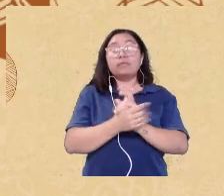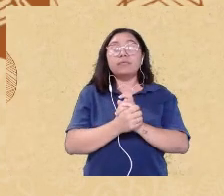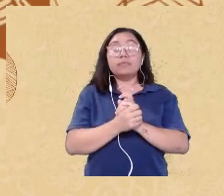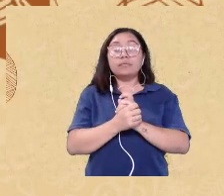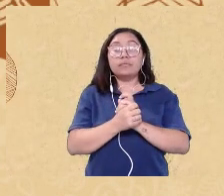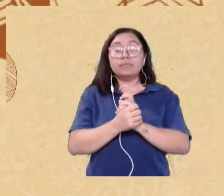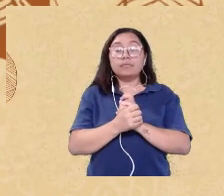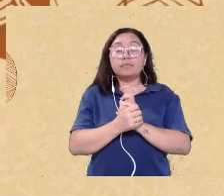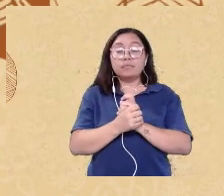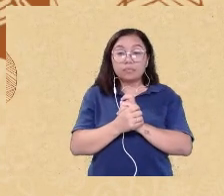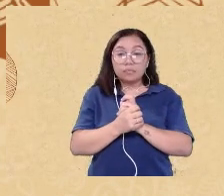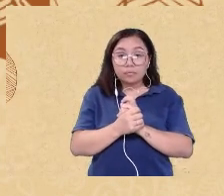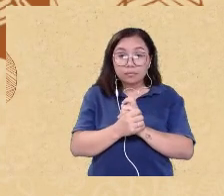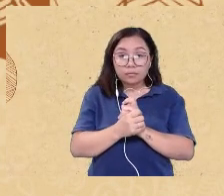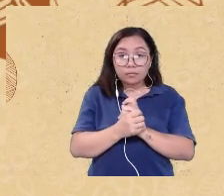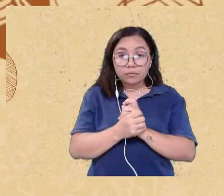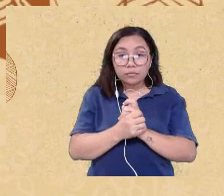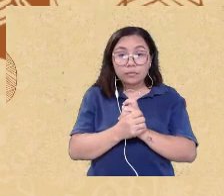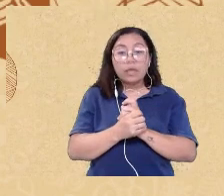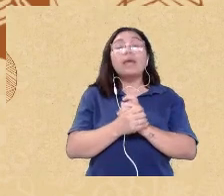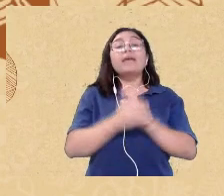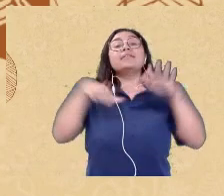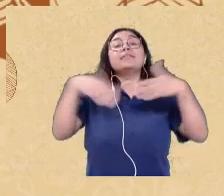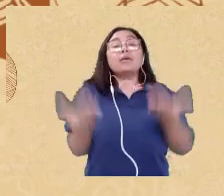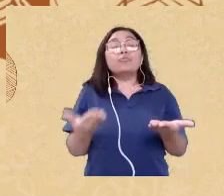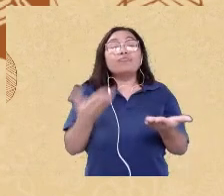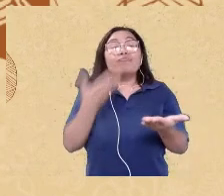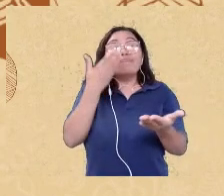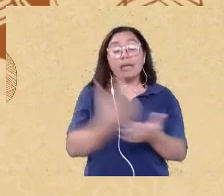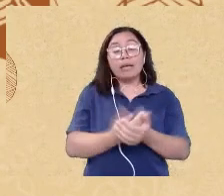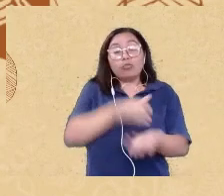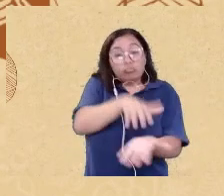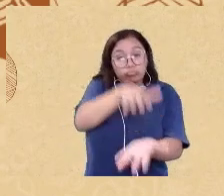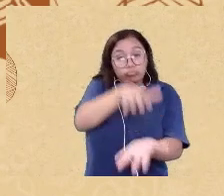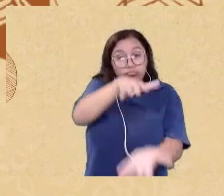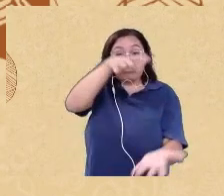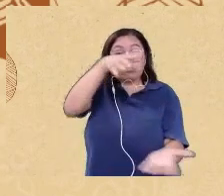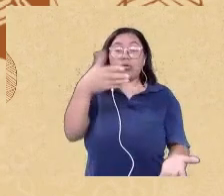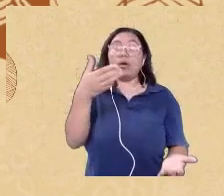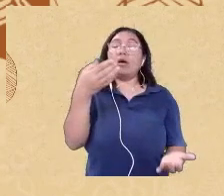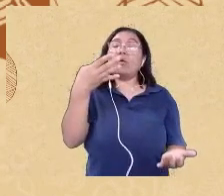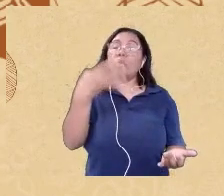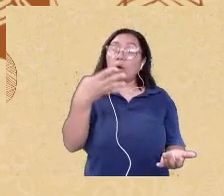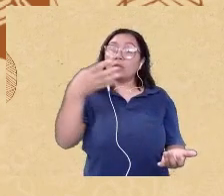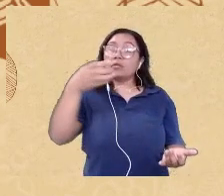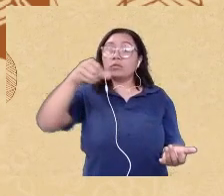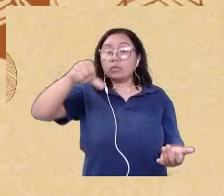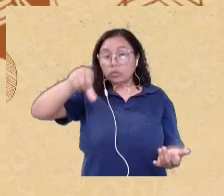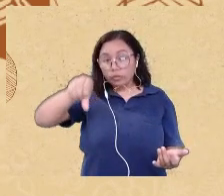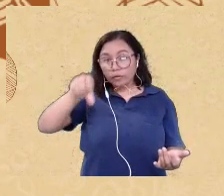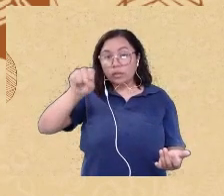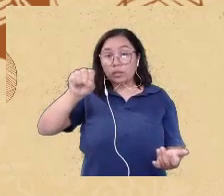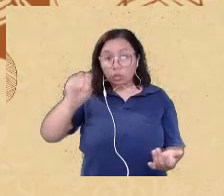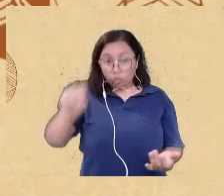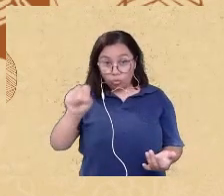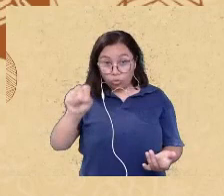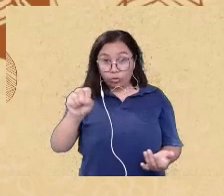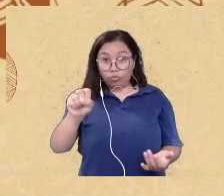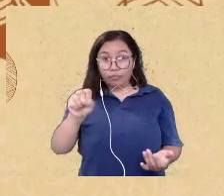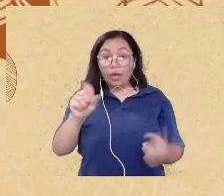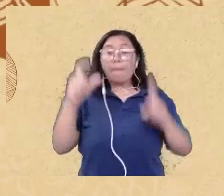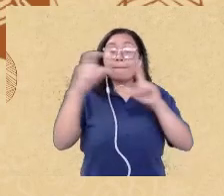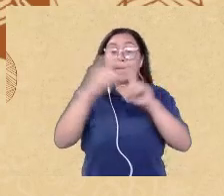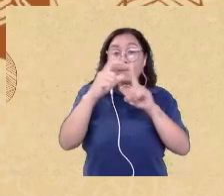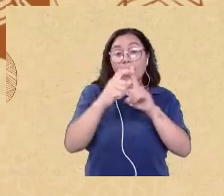498 estudos esses marcadores apareceram homem em 79 e mulher em